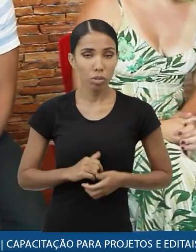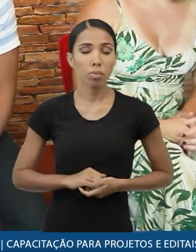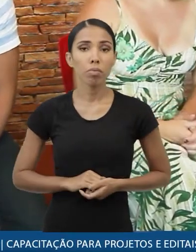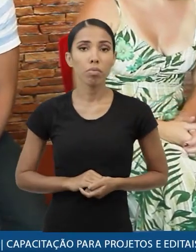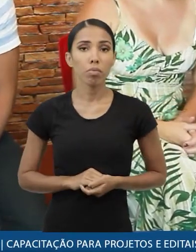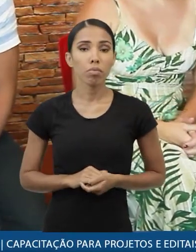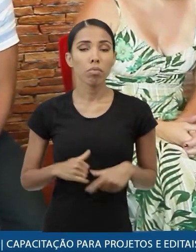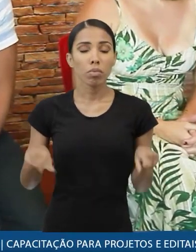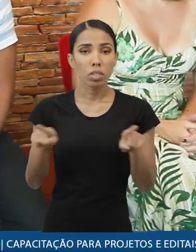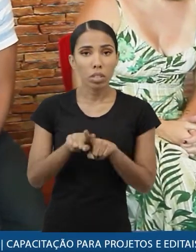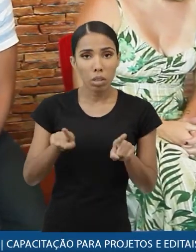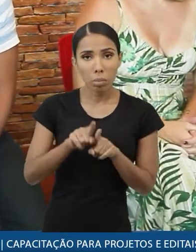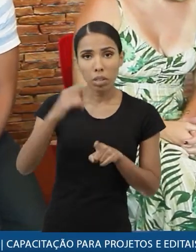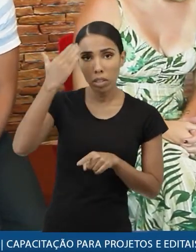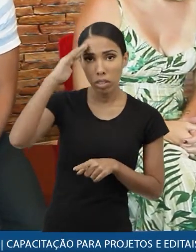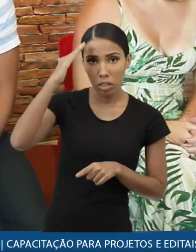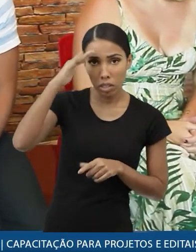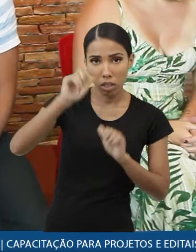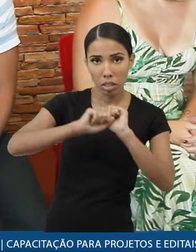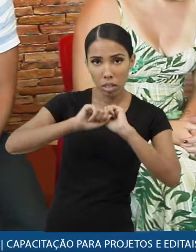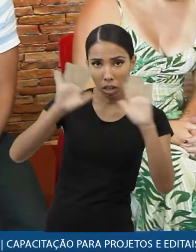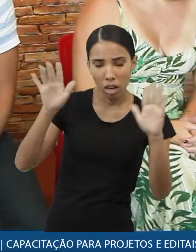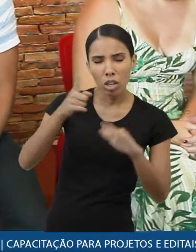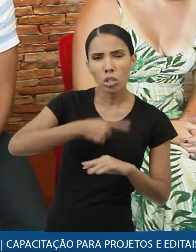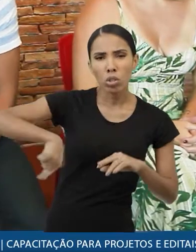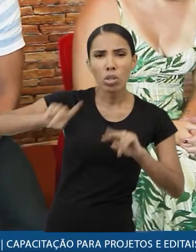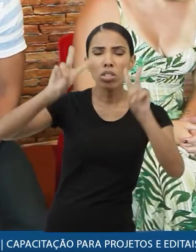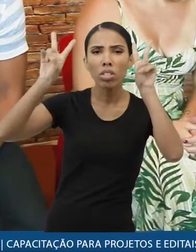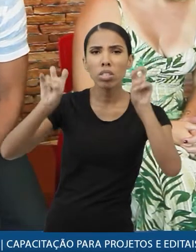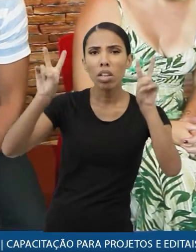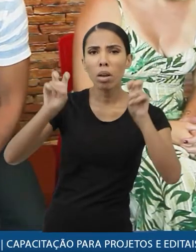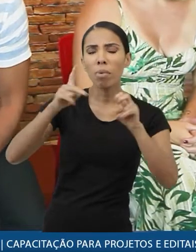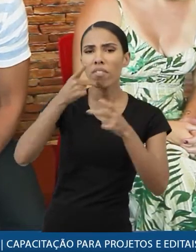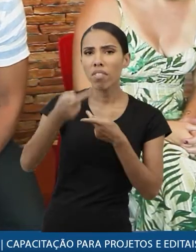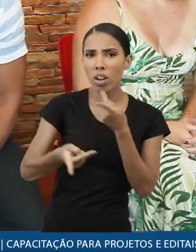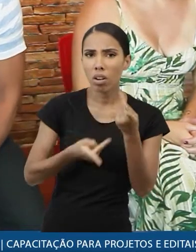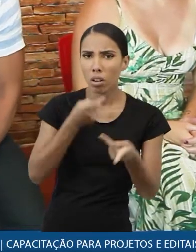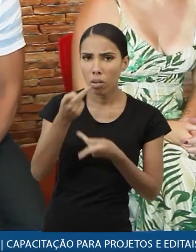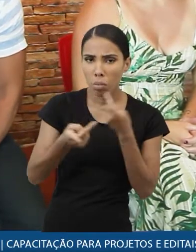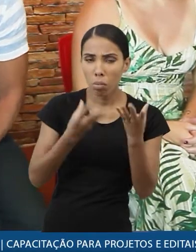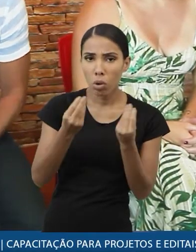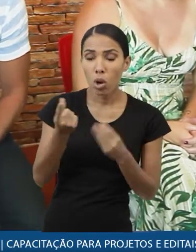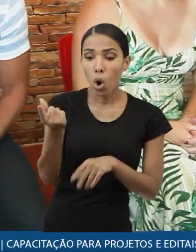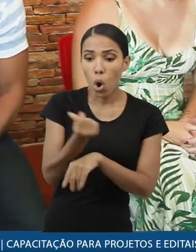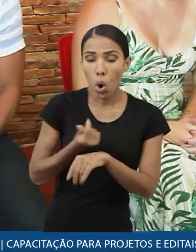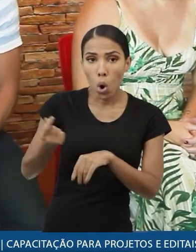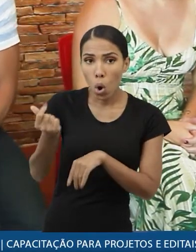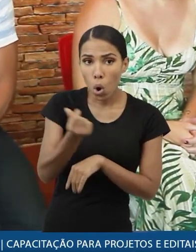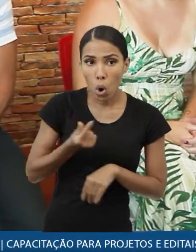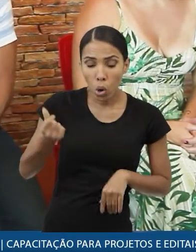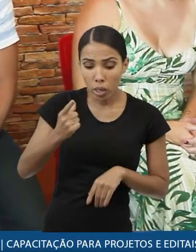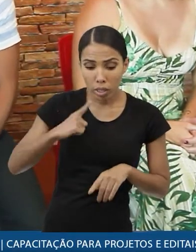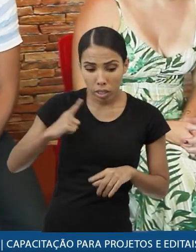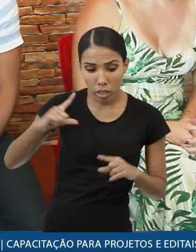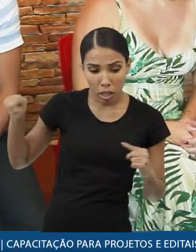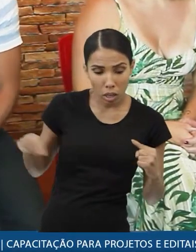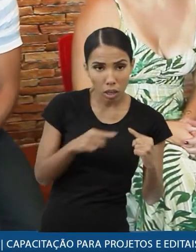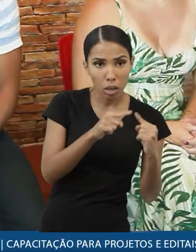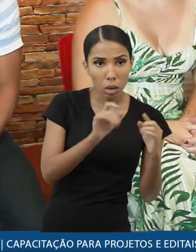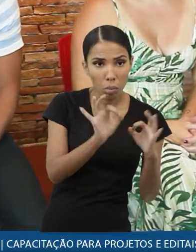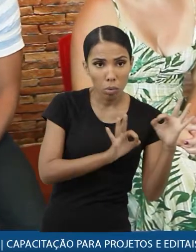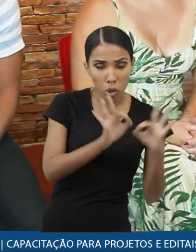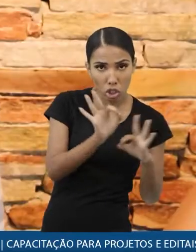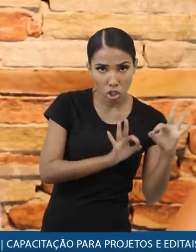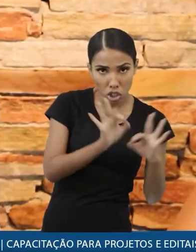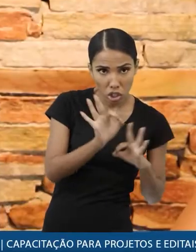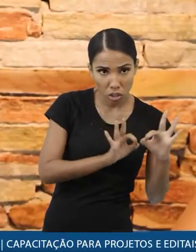recurso e sempre entendendo, isso é um tema que a gente sempre fala muito todo orçamento está a serviço de um projeto e não